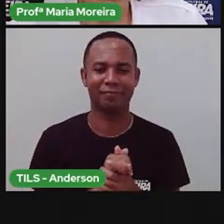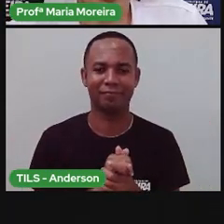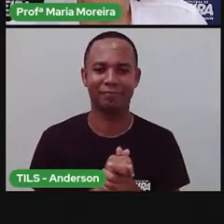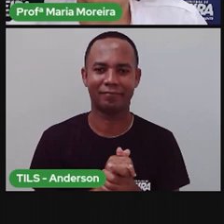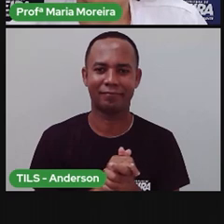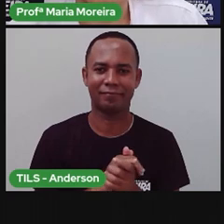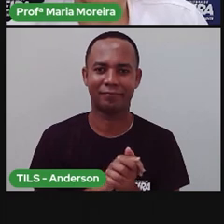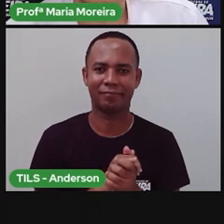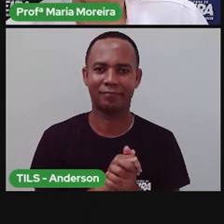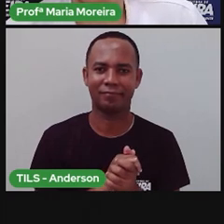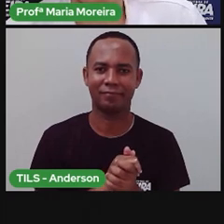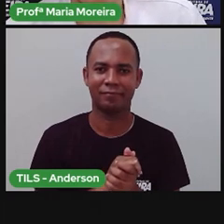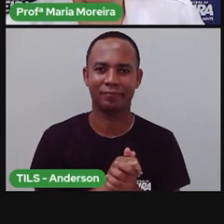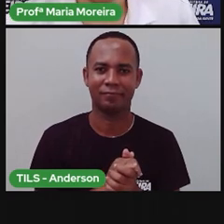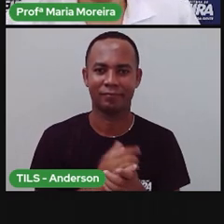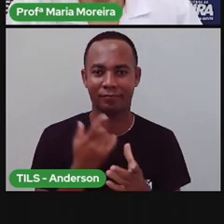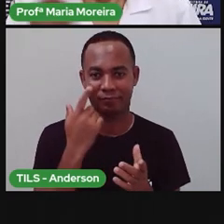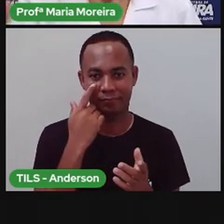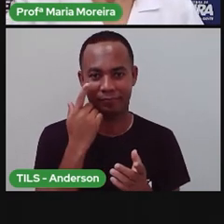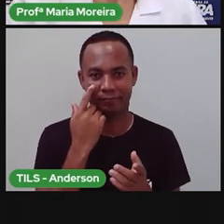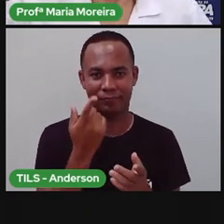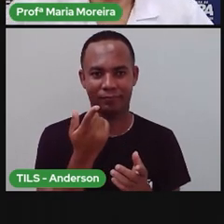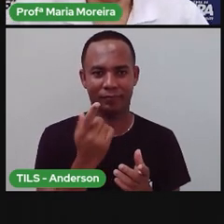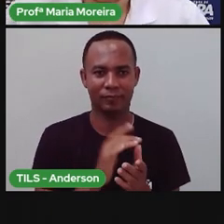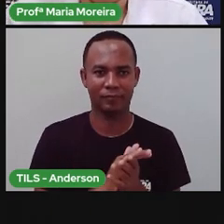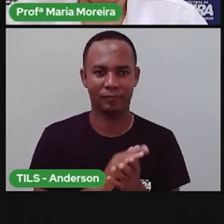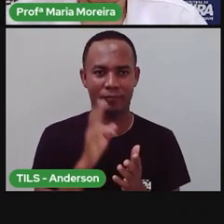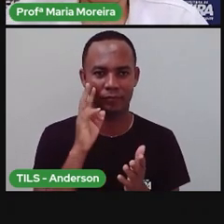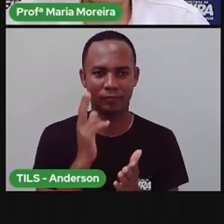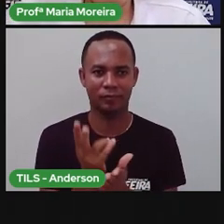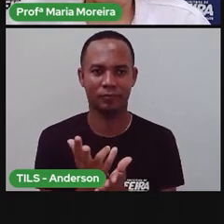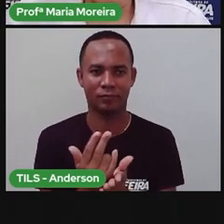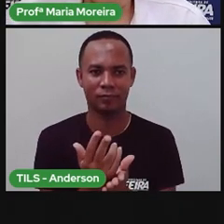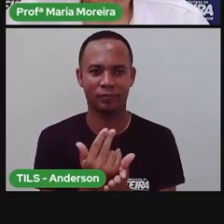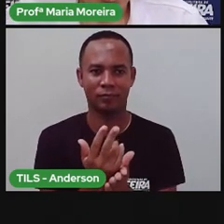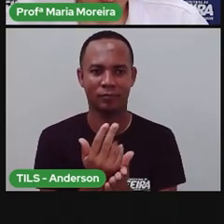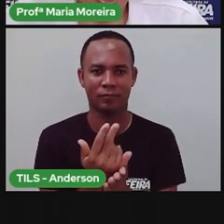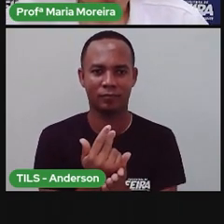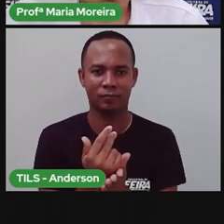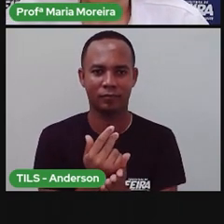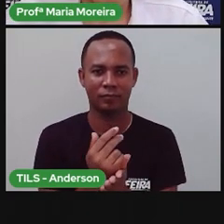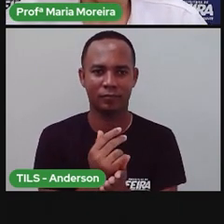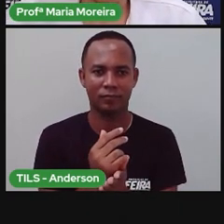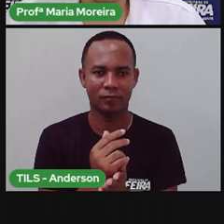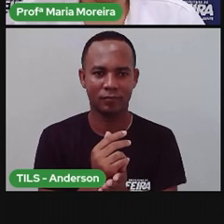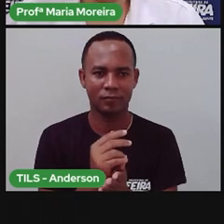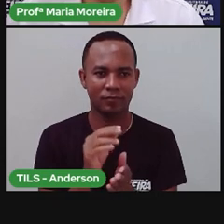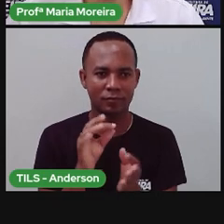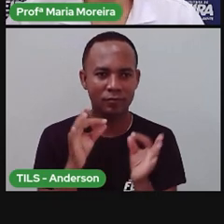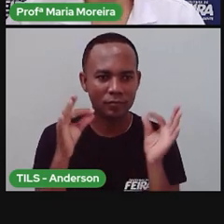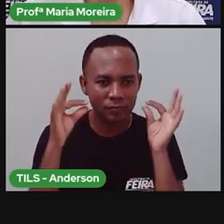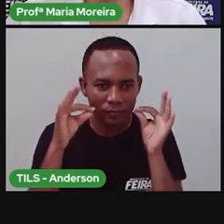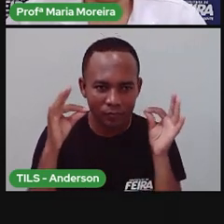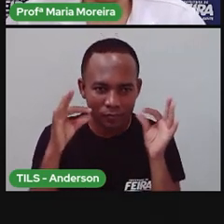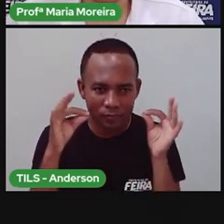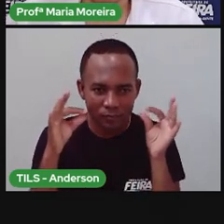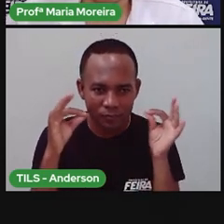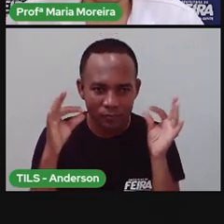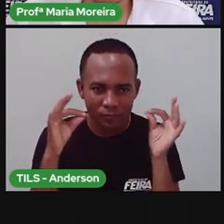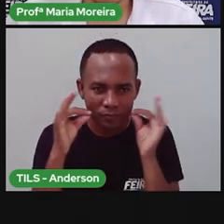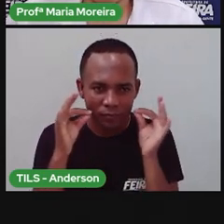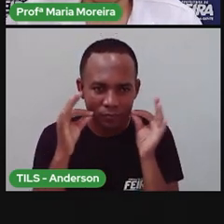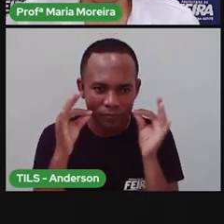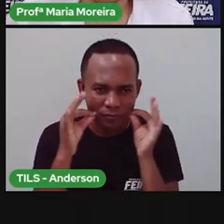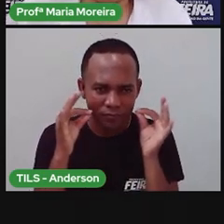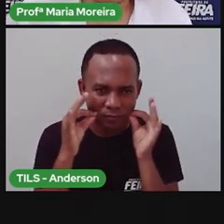Vamos lá. Bom, olha a imagem, né? Os camundongos, por exemplo, costumam viver não mais que